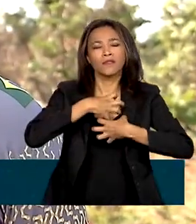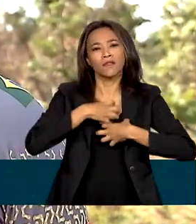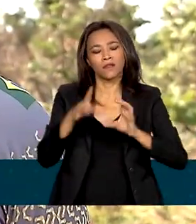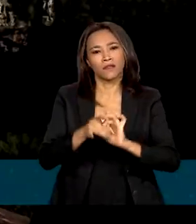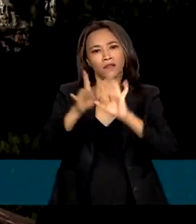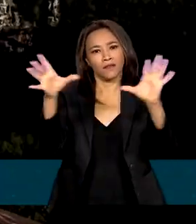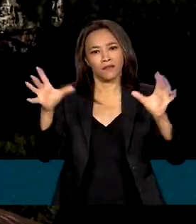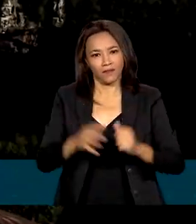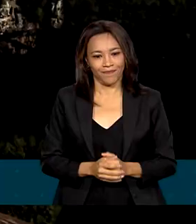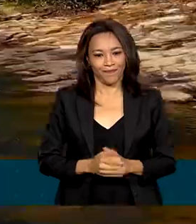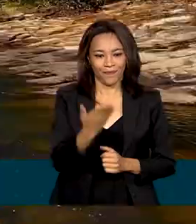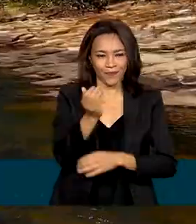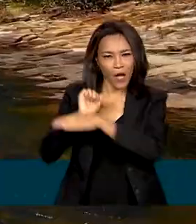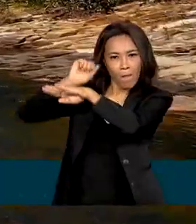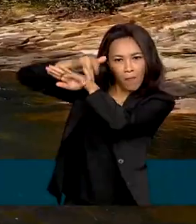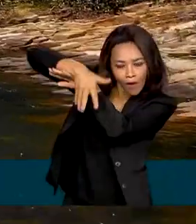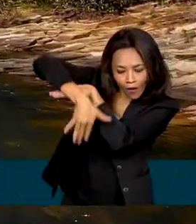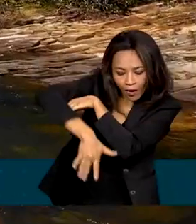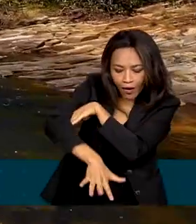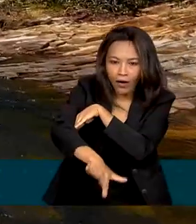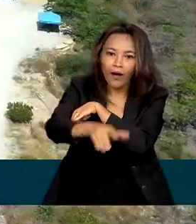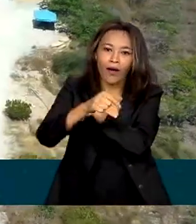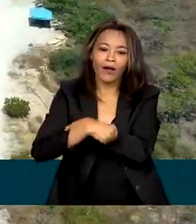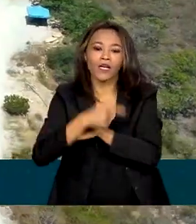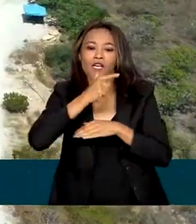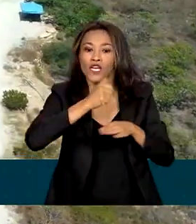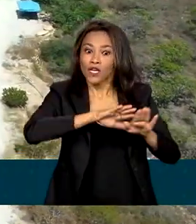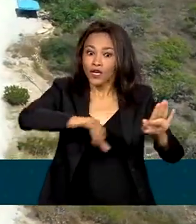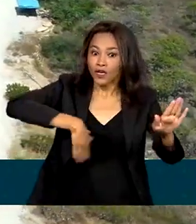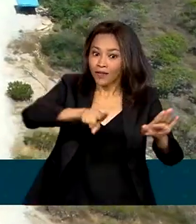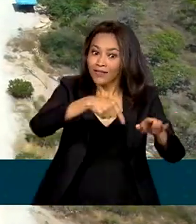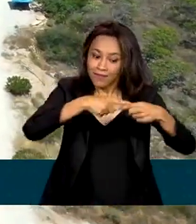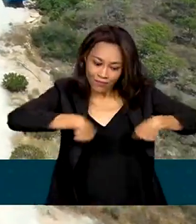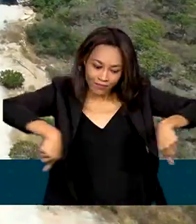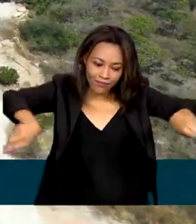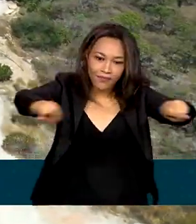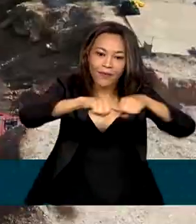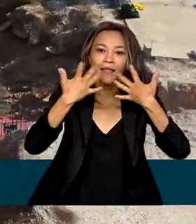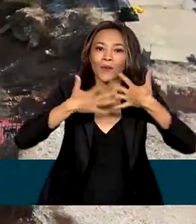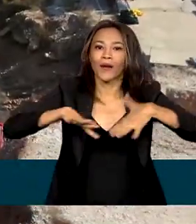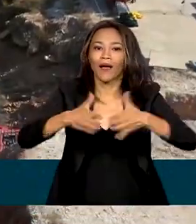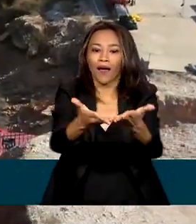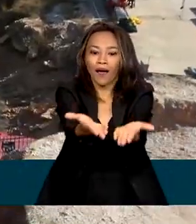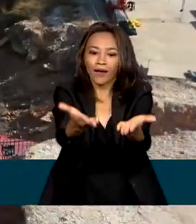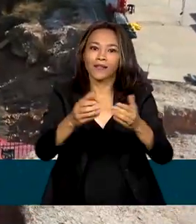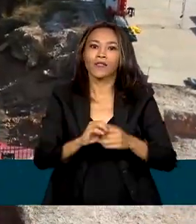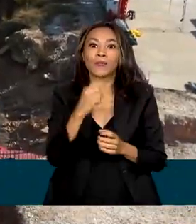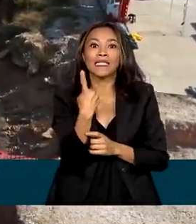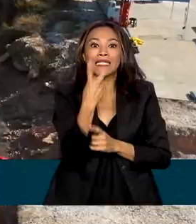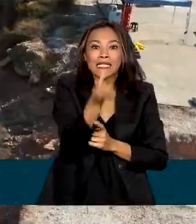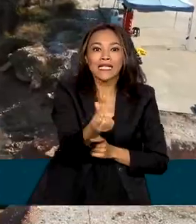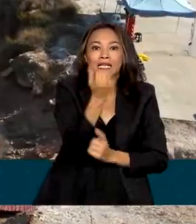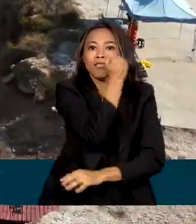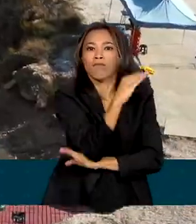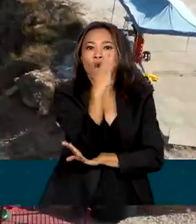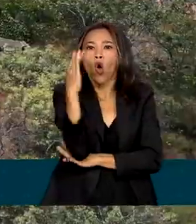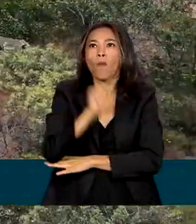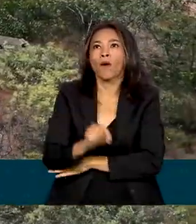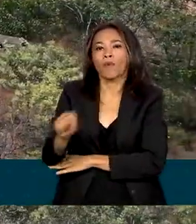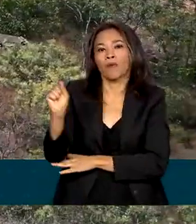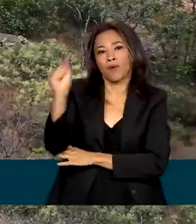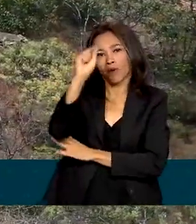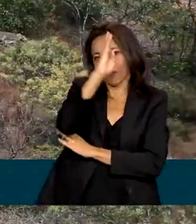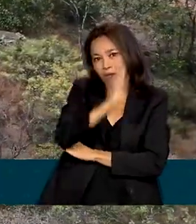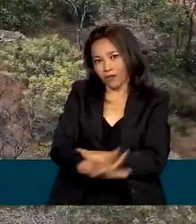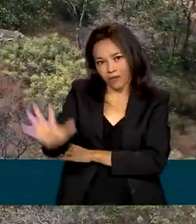é bem grande. Cachoeiras, rios, serras e piscinas naturais. São 16 parques nacionais espalhados